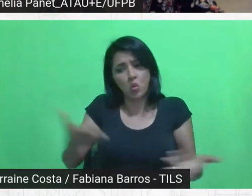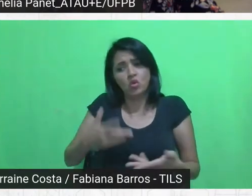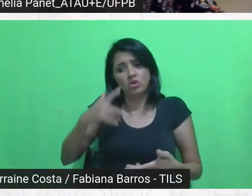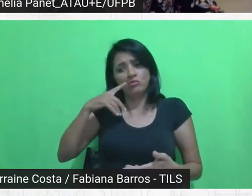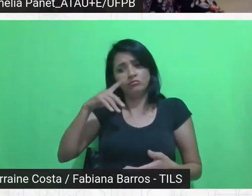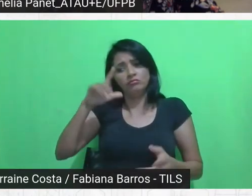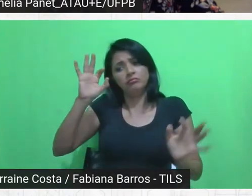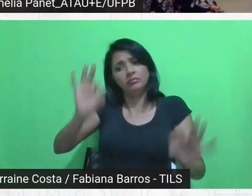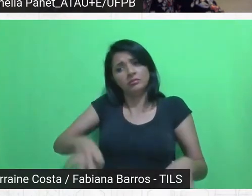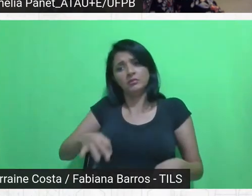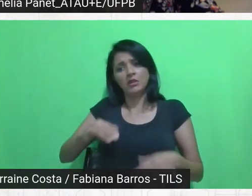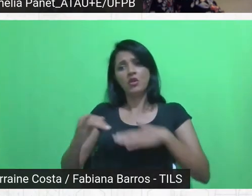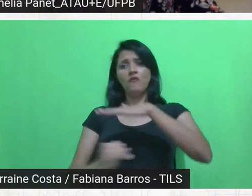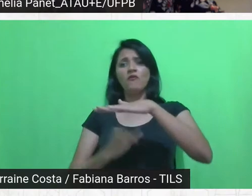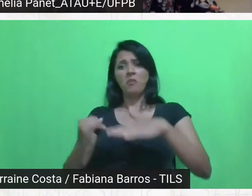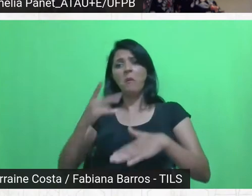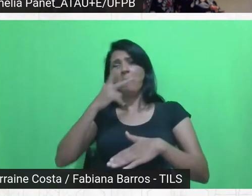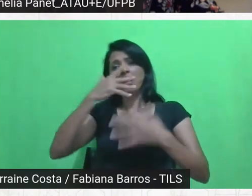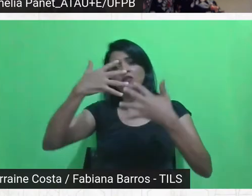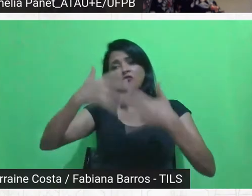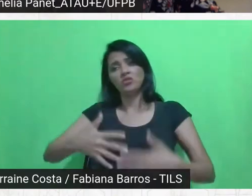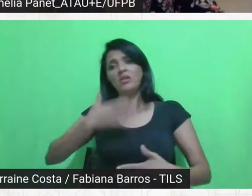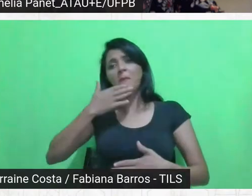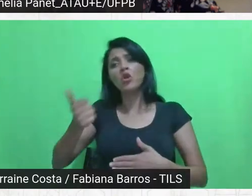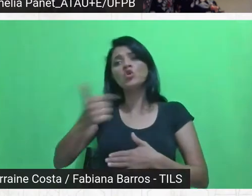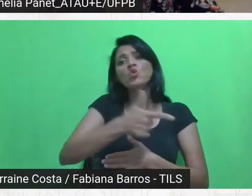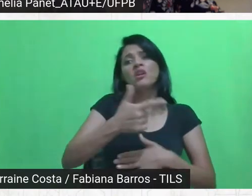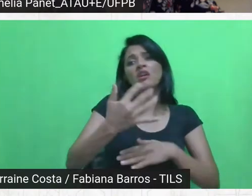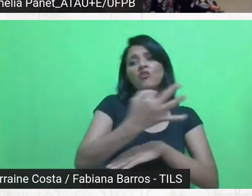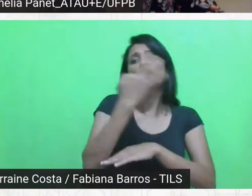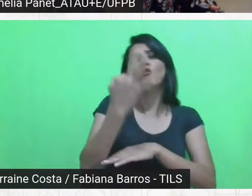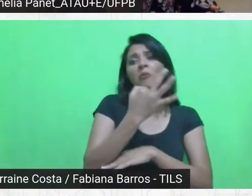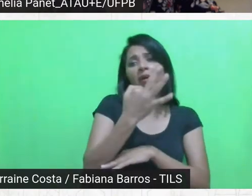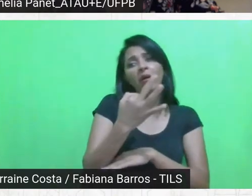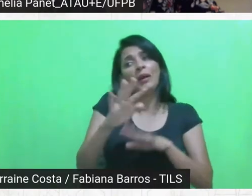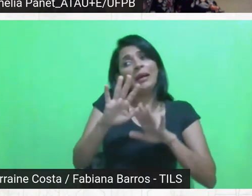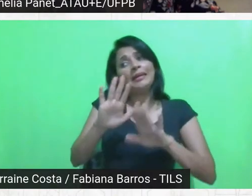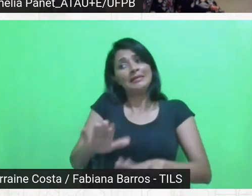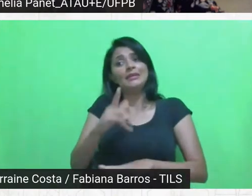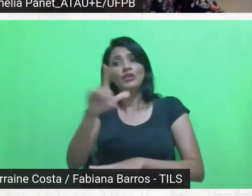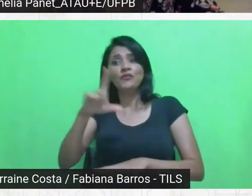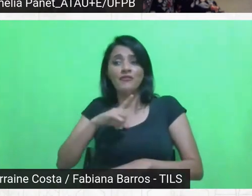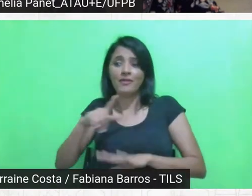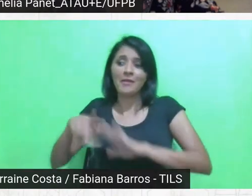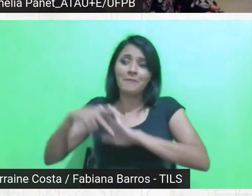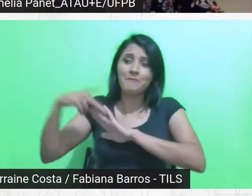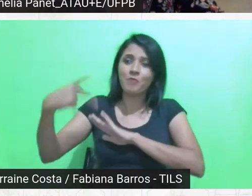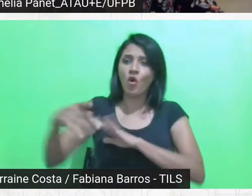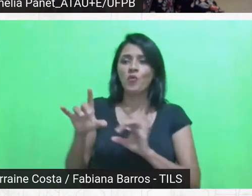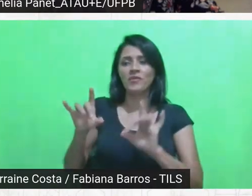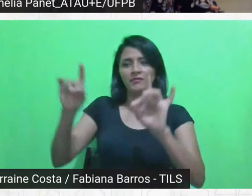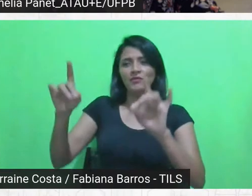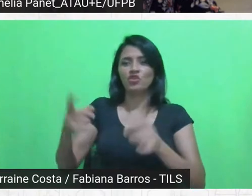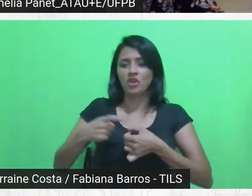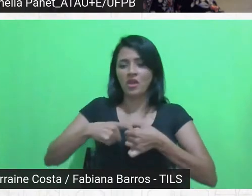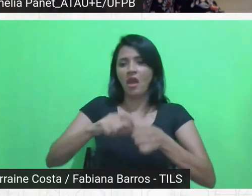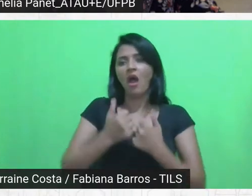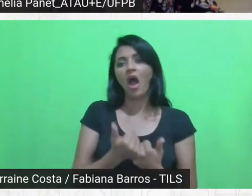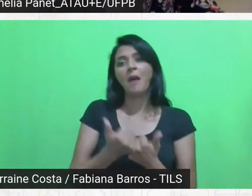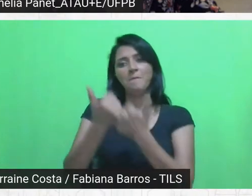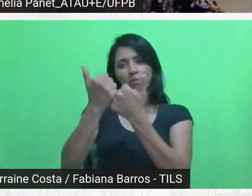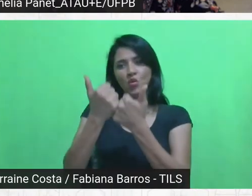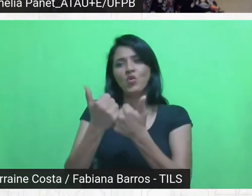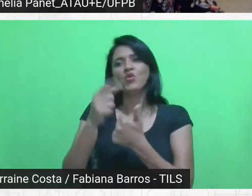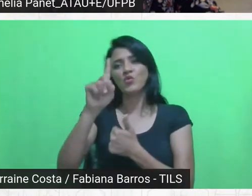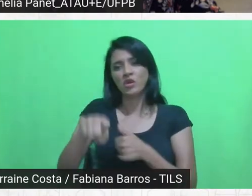funcionando melhor, a menos que a gente tenha situações muito específicas de colaboração como aquilo que a Amélia